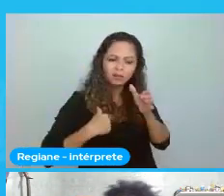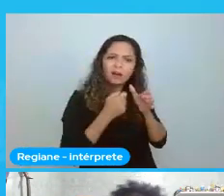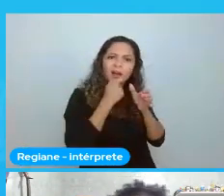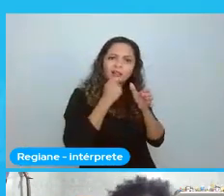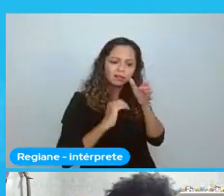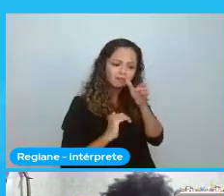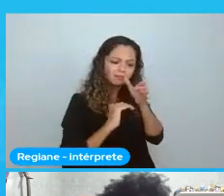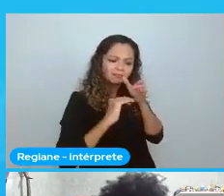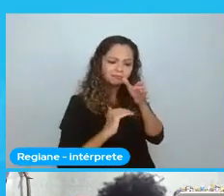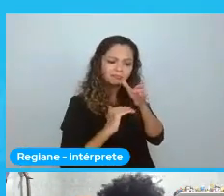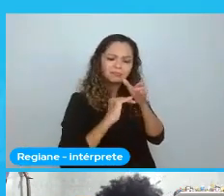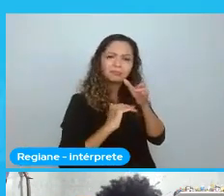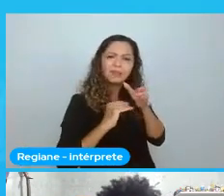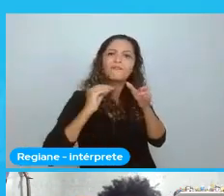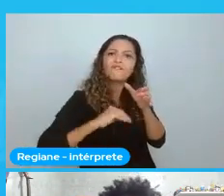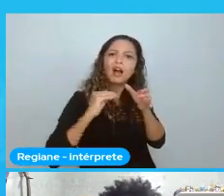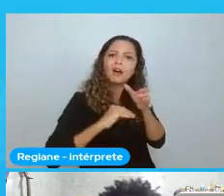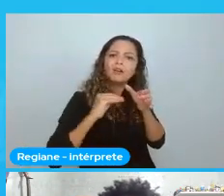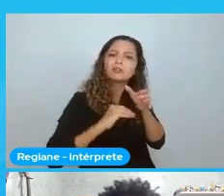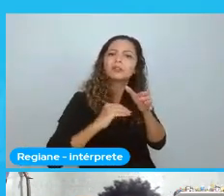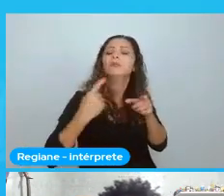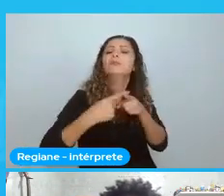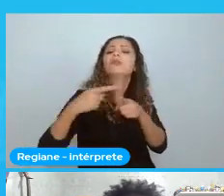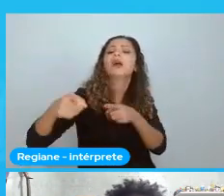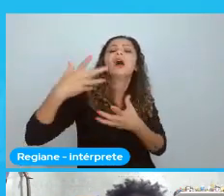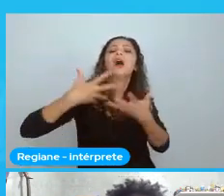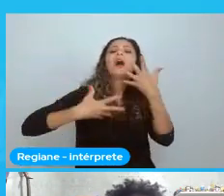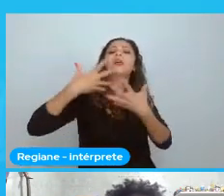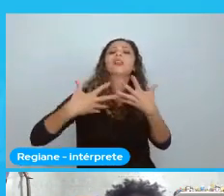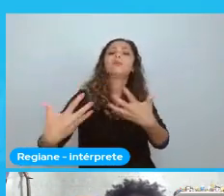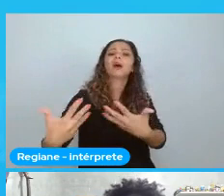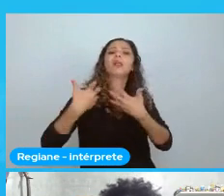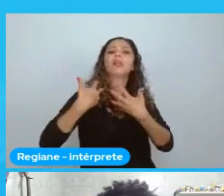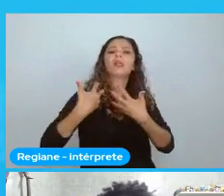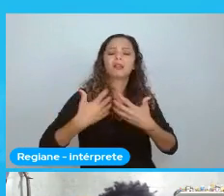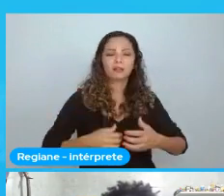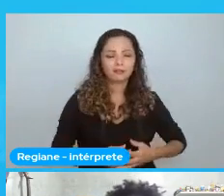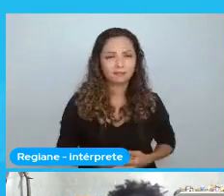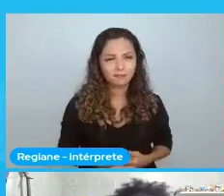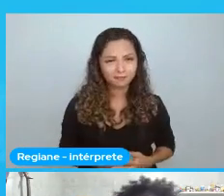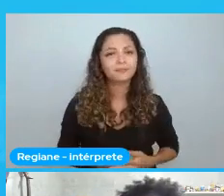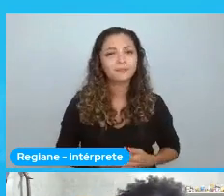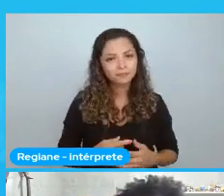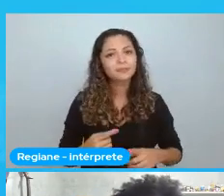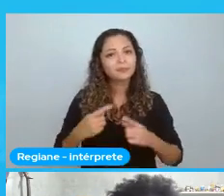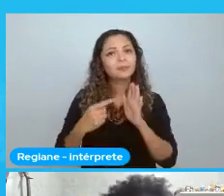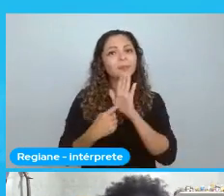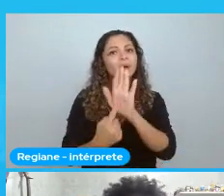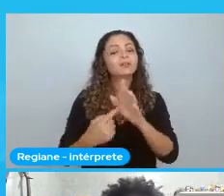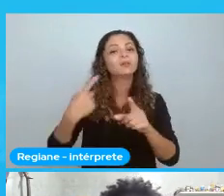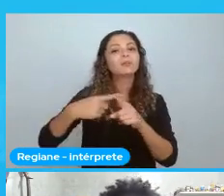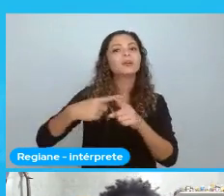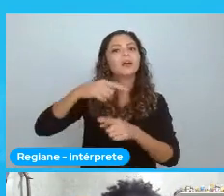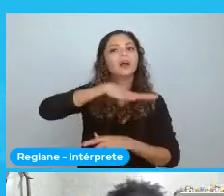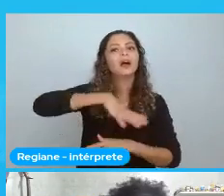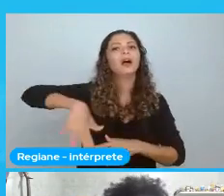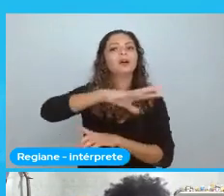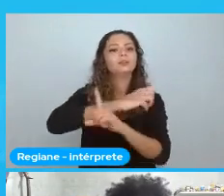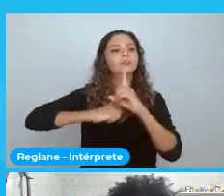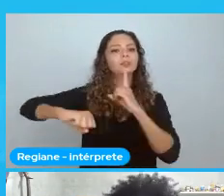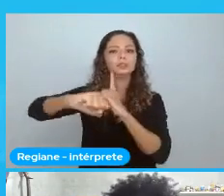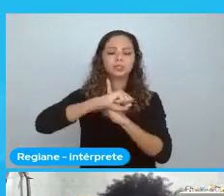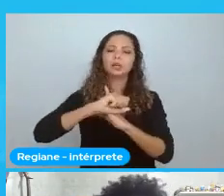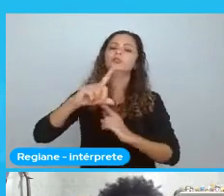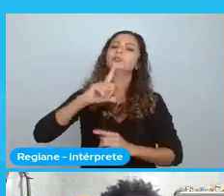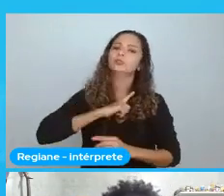Ou o incômodo. sociedade. De impedir. Que a gente tenha indireito. Impedir. Que a gente fale. Nos espaços. Impedir. Que a gente ocupe.